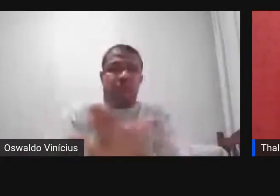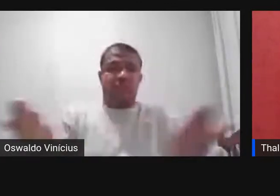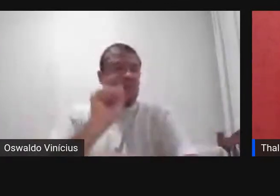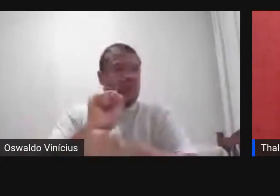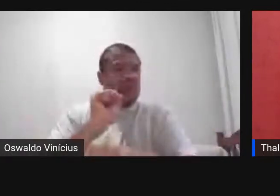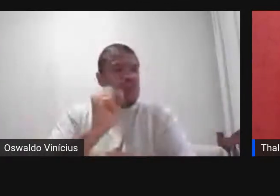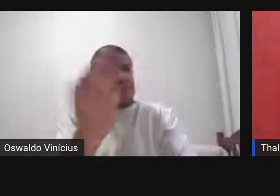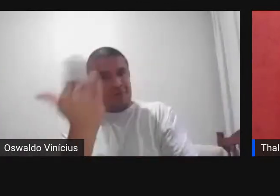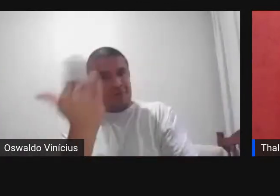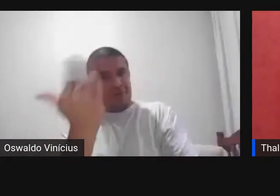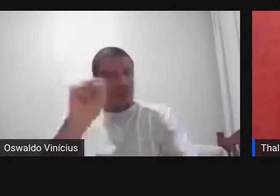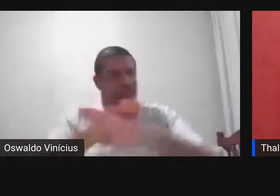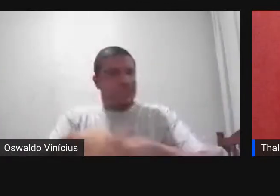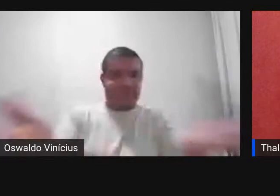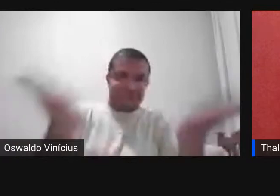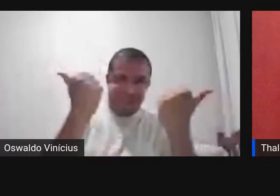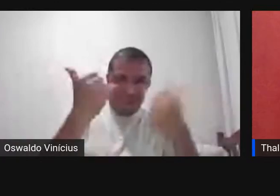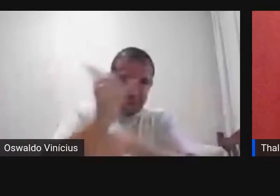muito obrigada tchau tchau